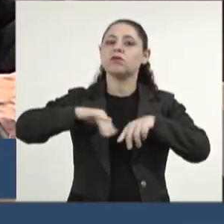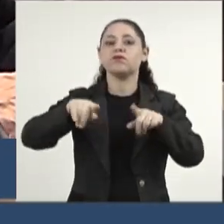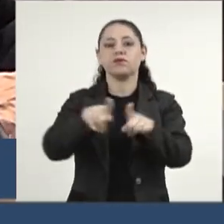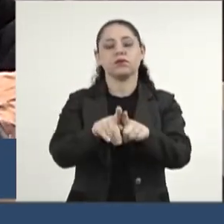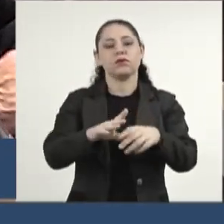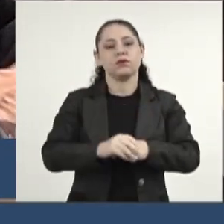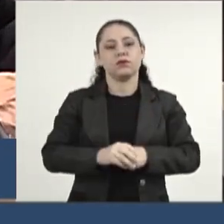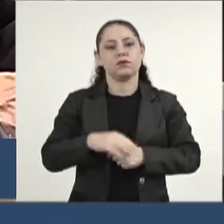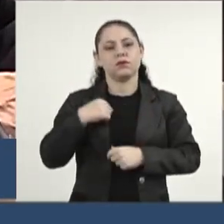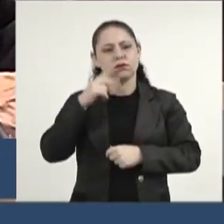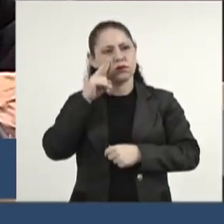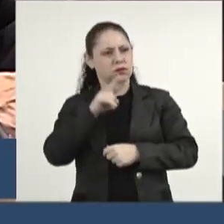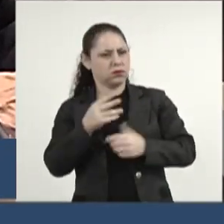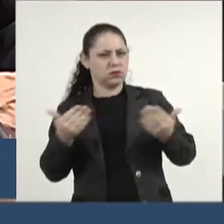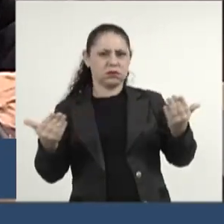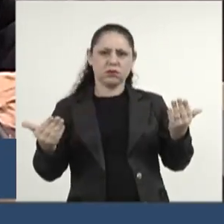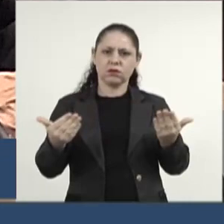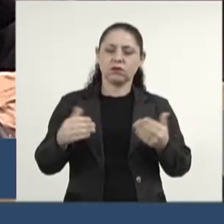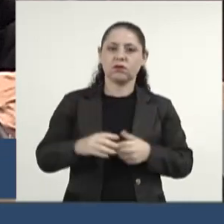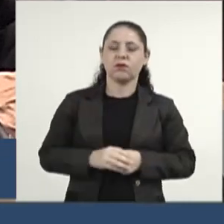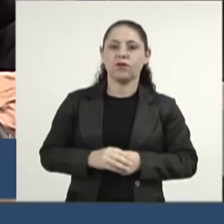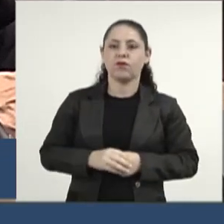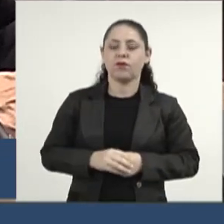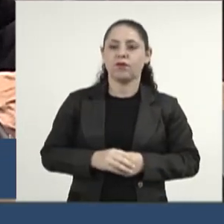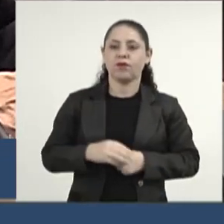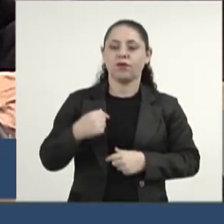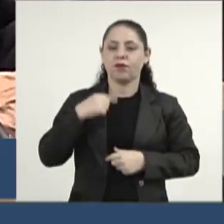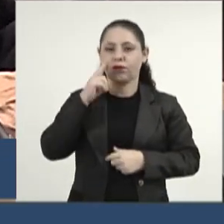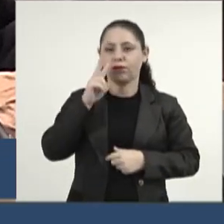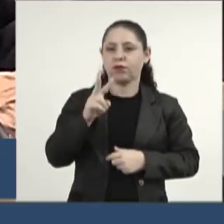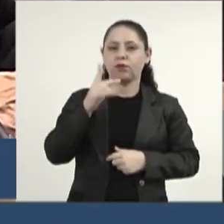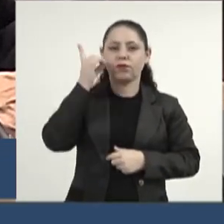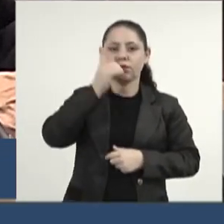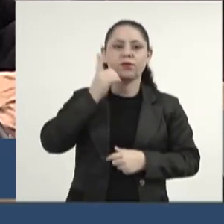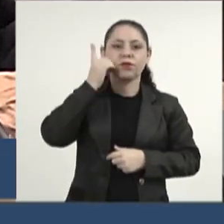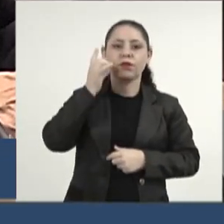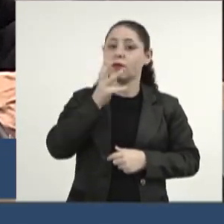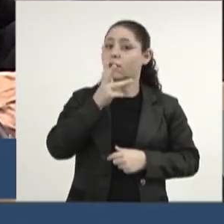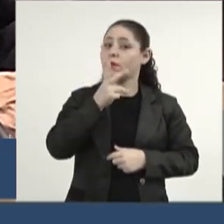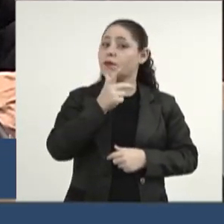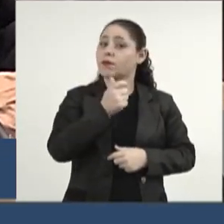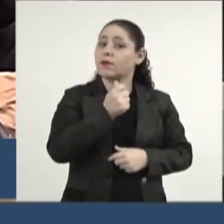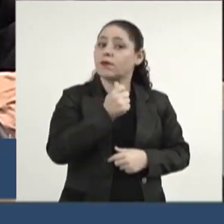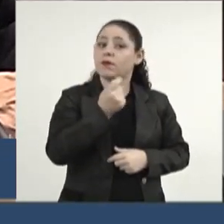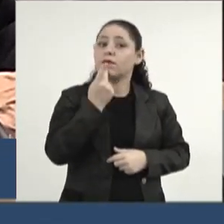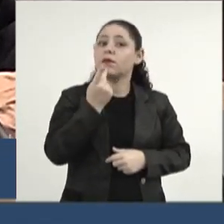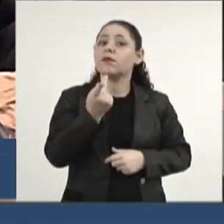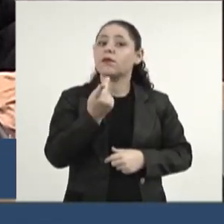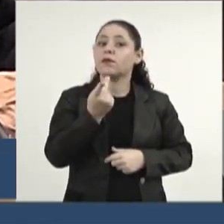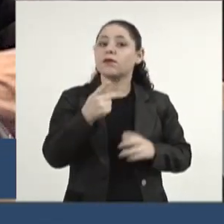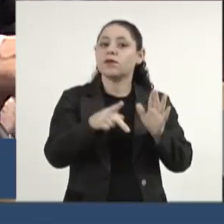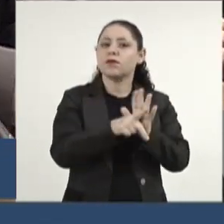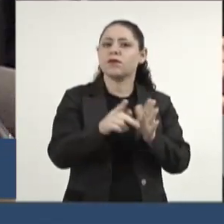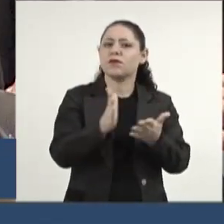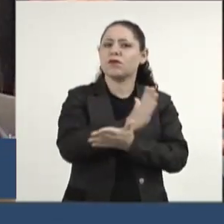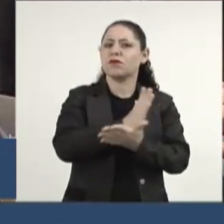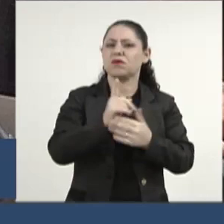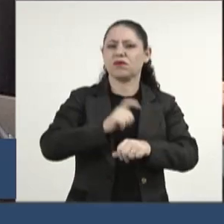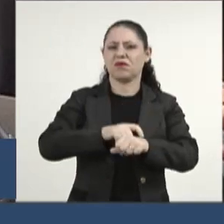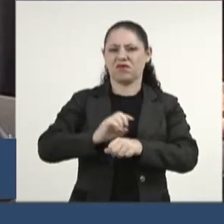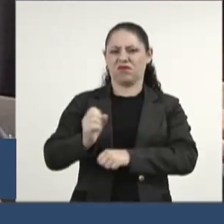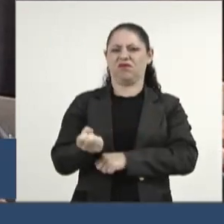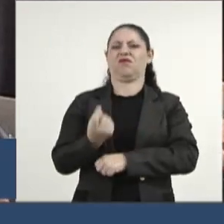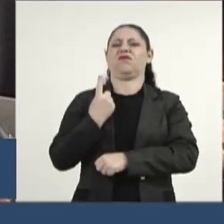Eu vejo hoje, eu vi a deputada Lia falando sobre situações que têm